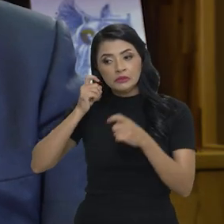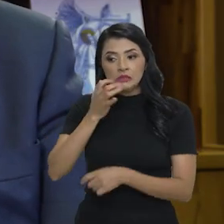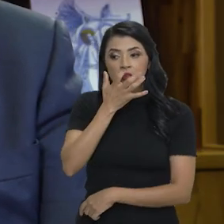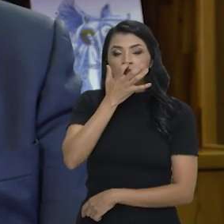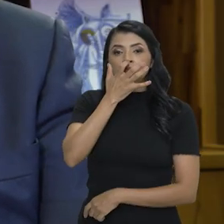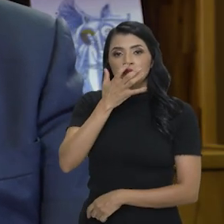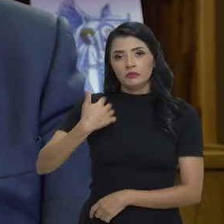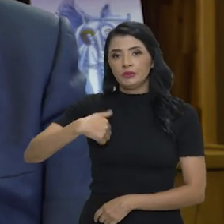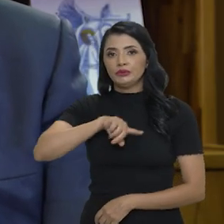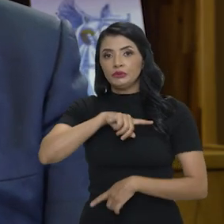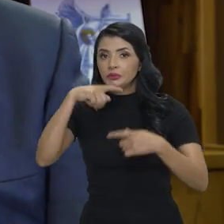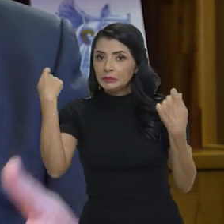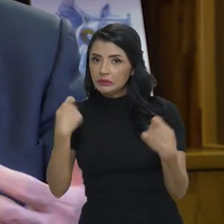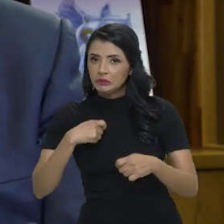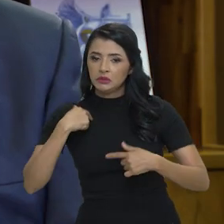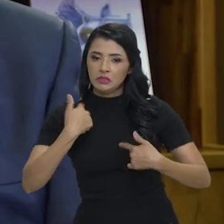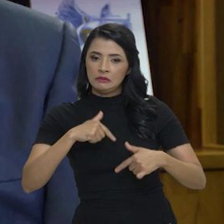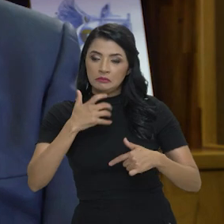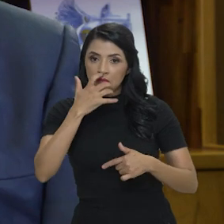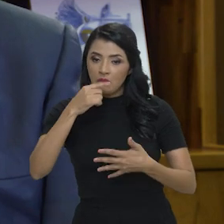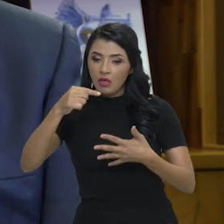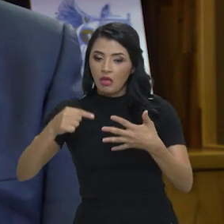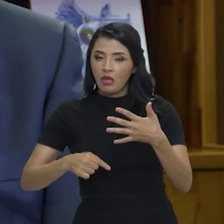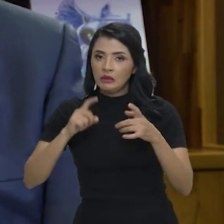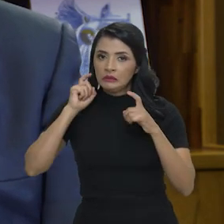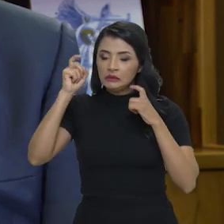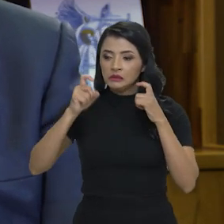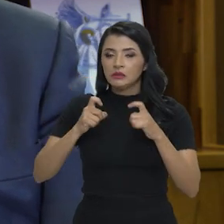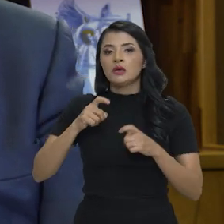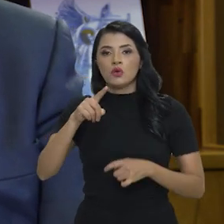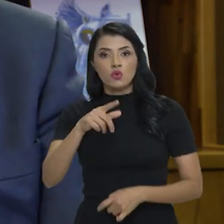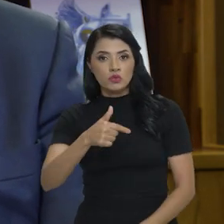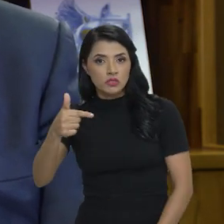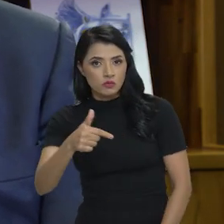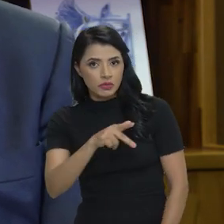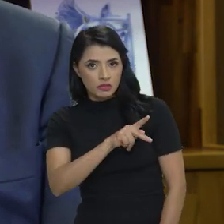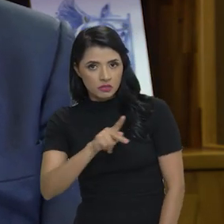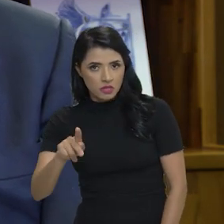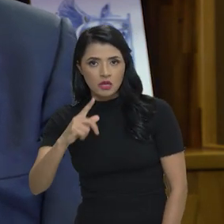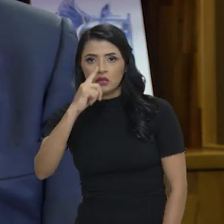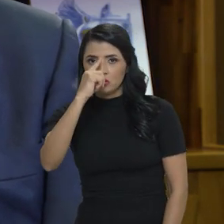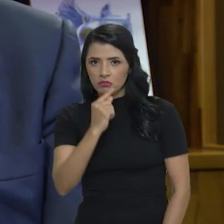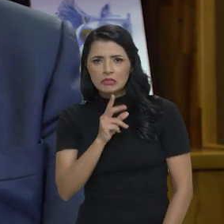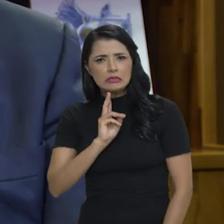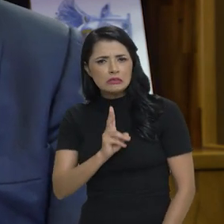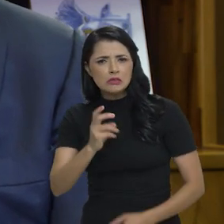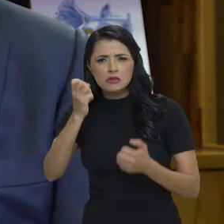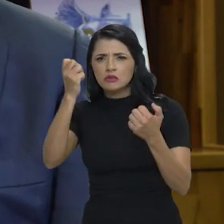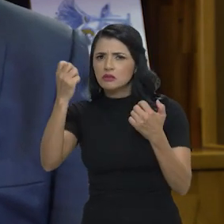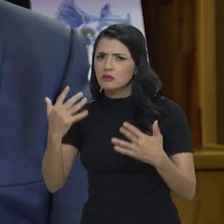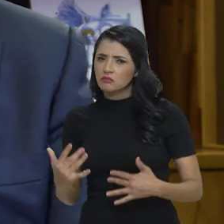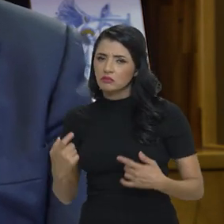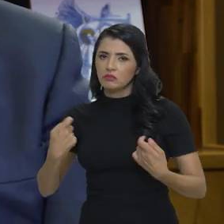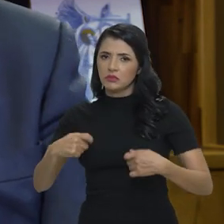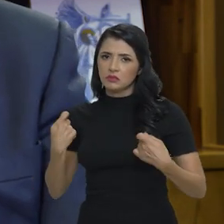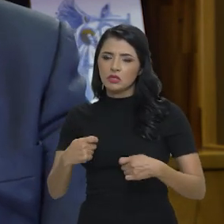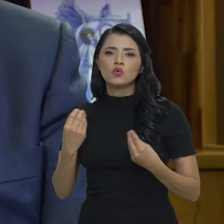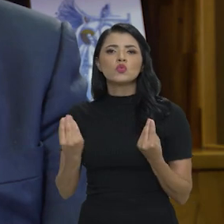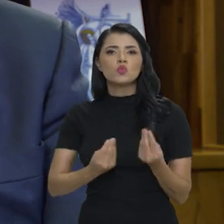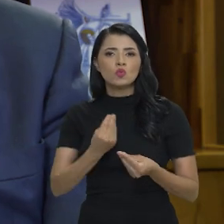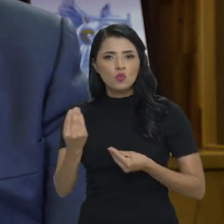de preocupação. Nós temos que trabalhar essas preocupações. o vice-presidente Alckmin tem falado bastante sobre a